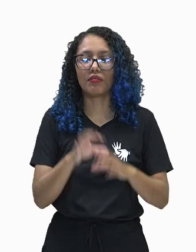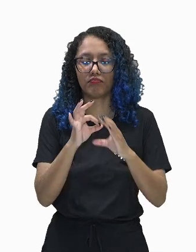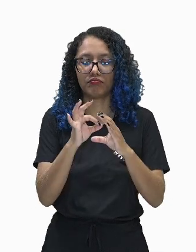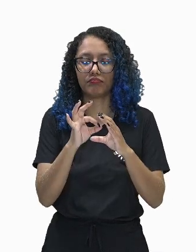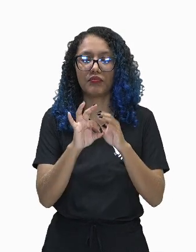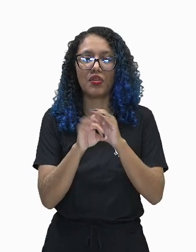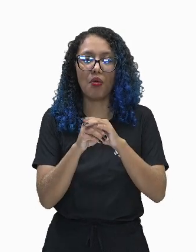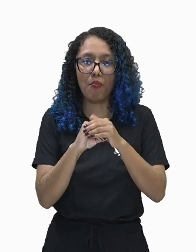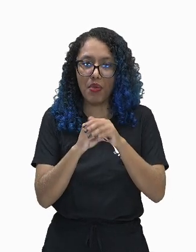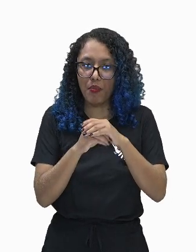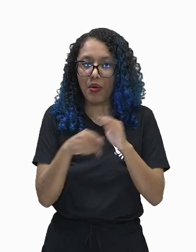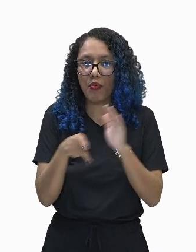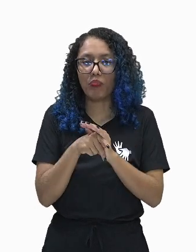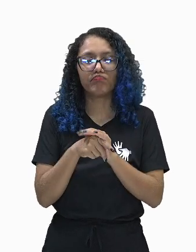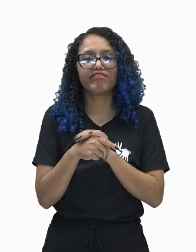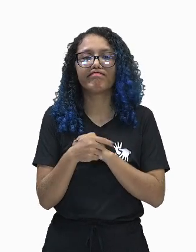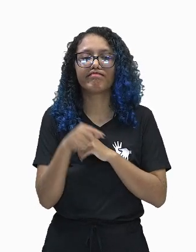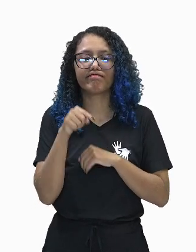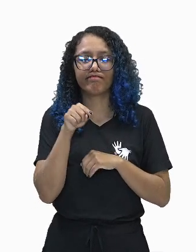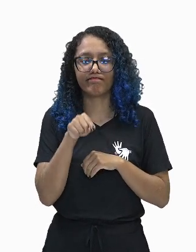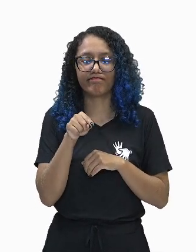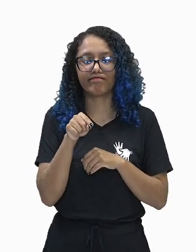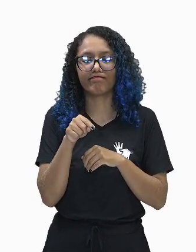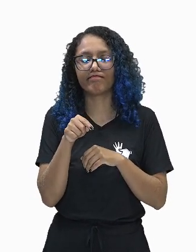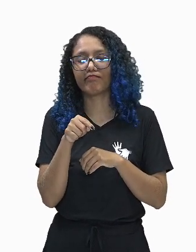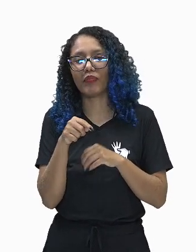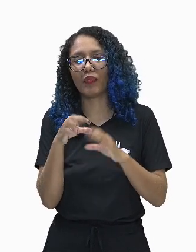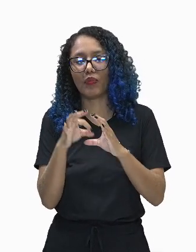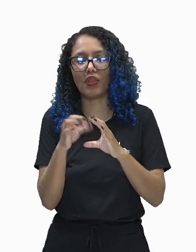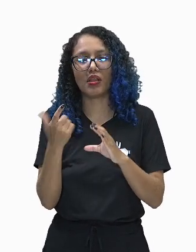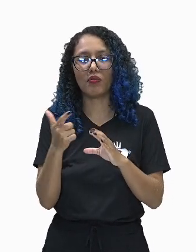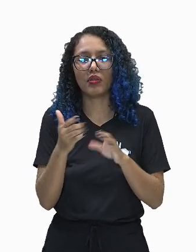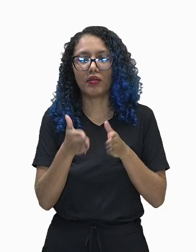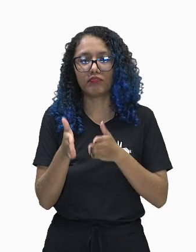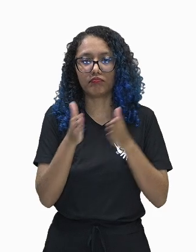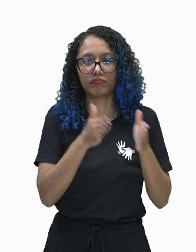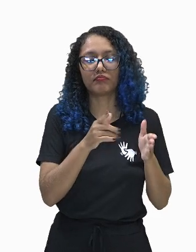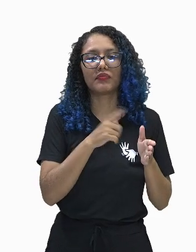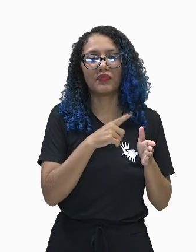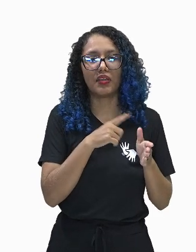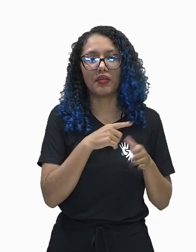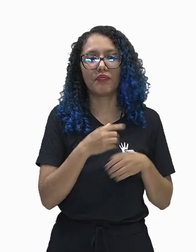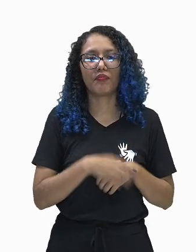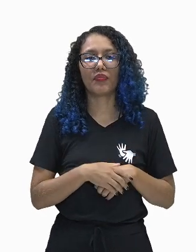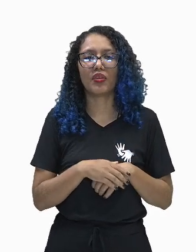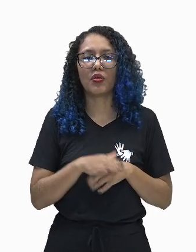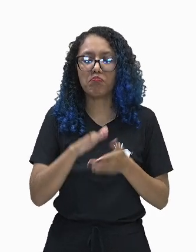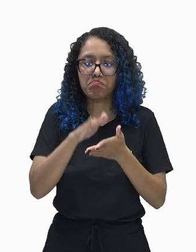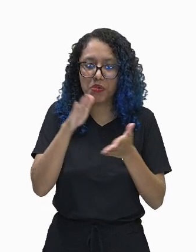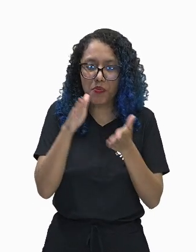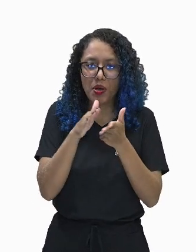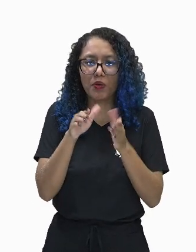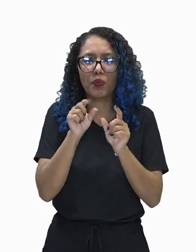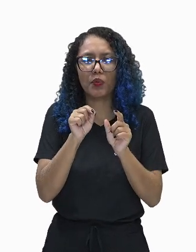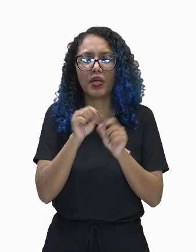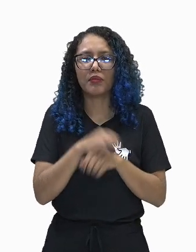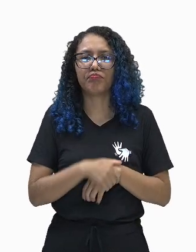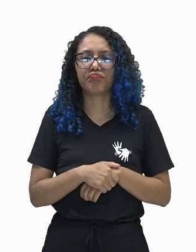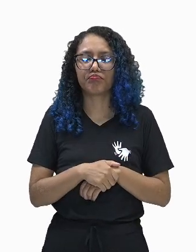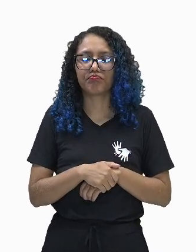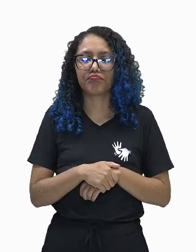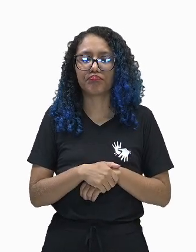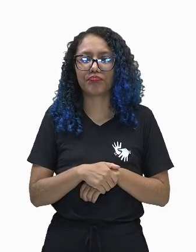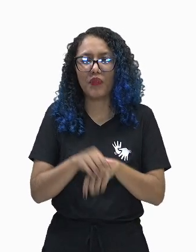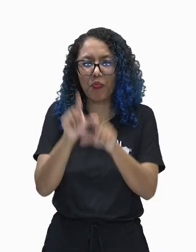procariontes. E o tamanho dos seres procariontes geralmente é bem menor no campo de visão do